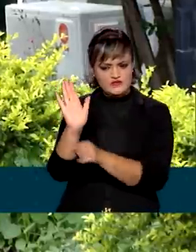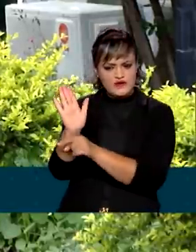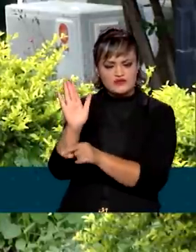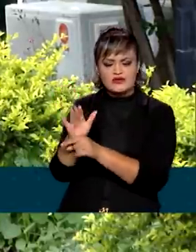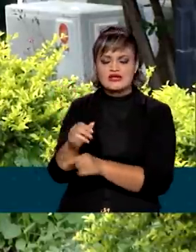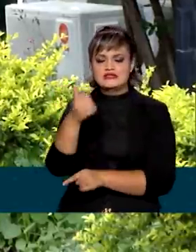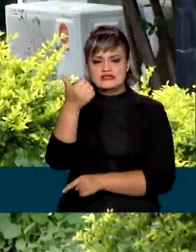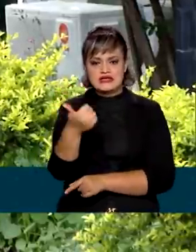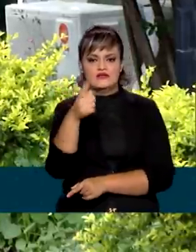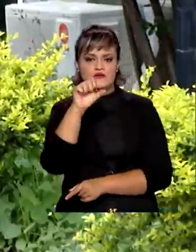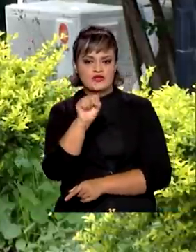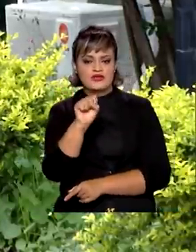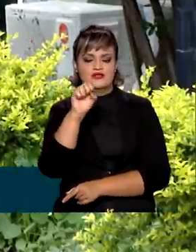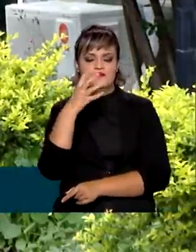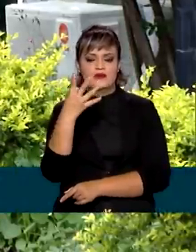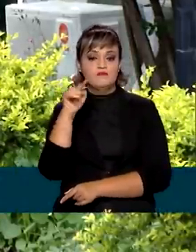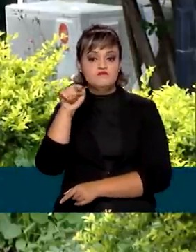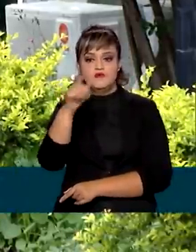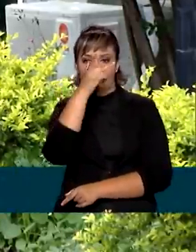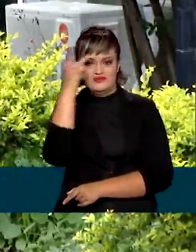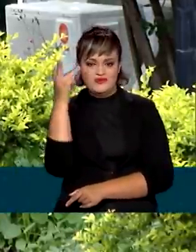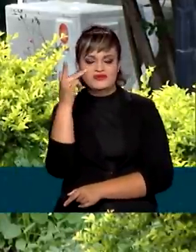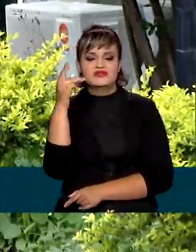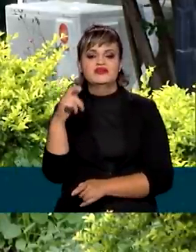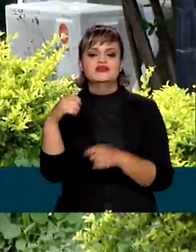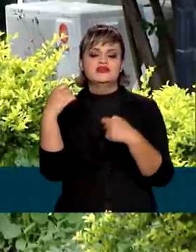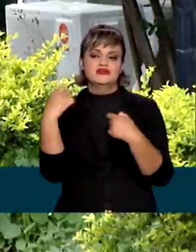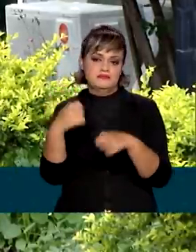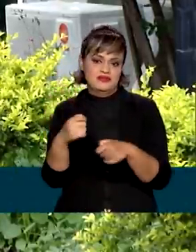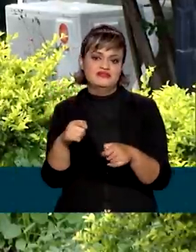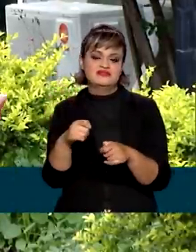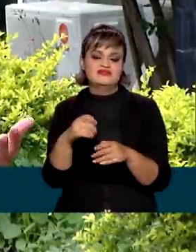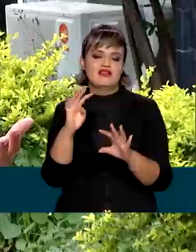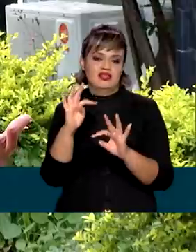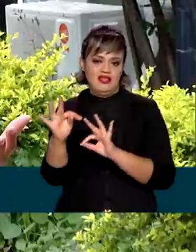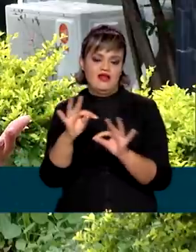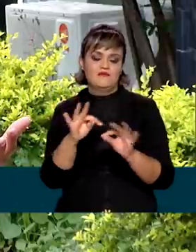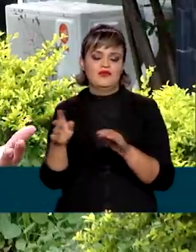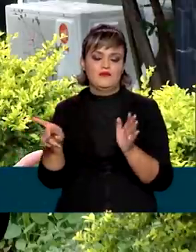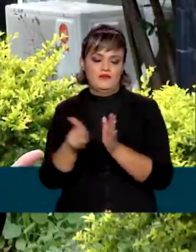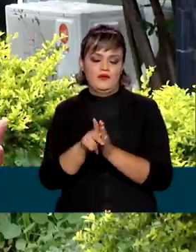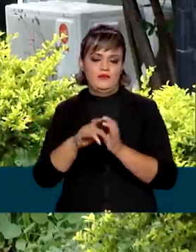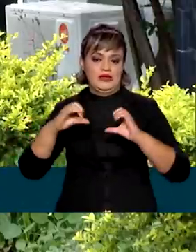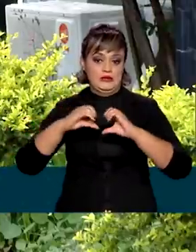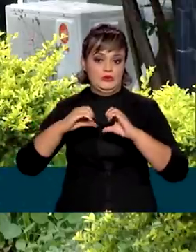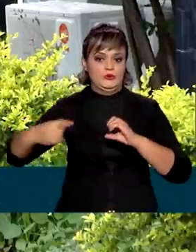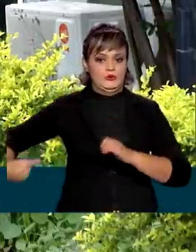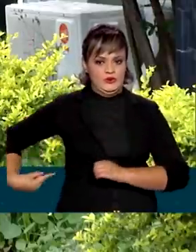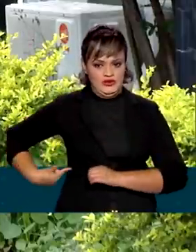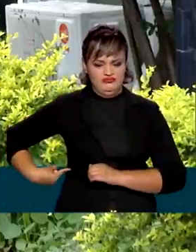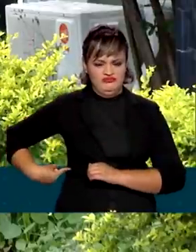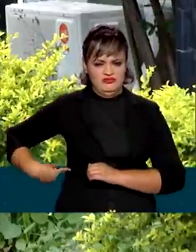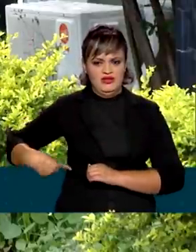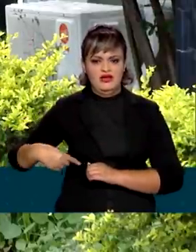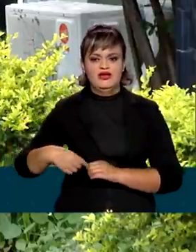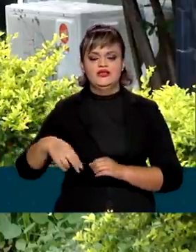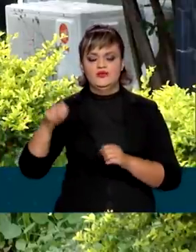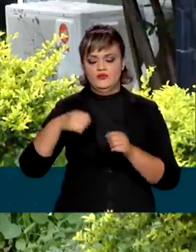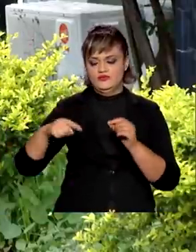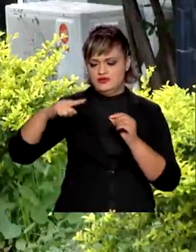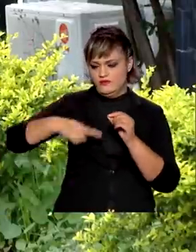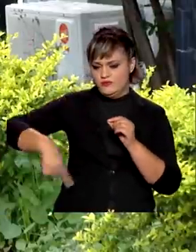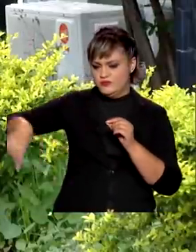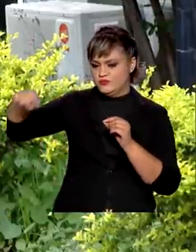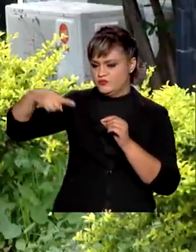184 mil brasileiros que estão passando por algum tipo de terapia renal substitutiva, ou seja, com o uso de